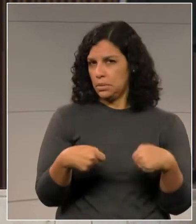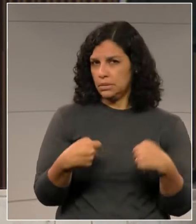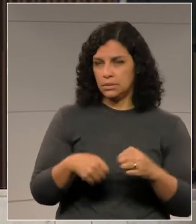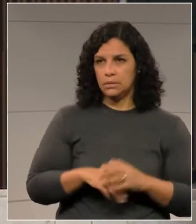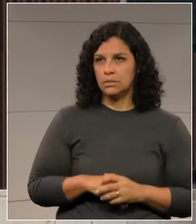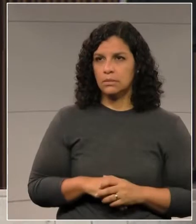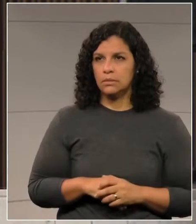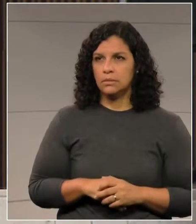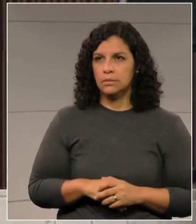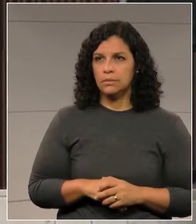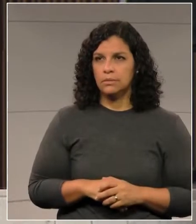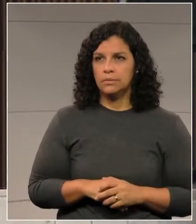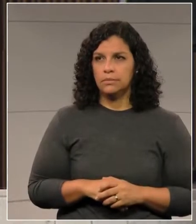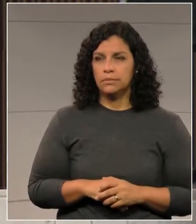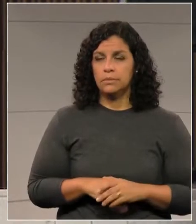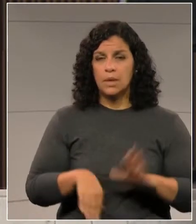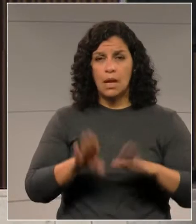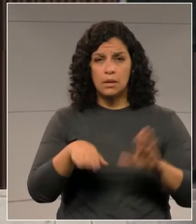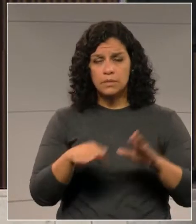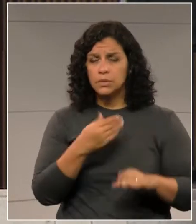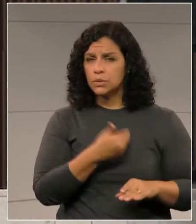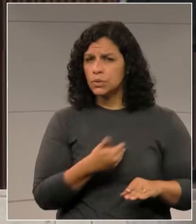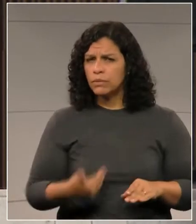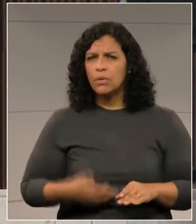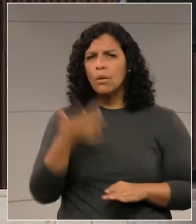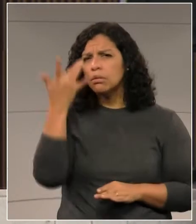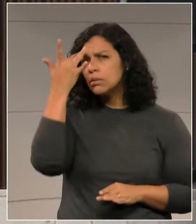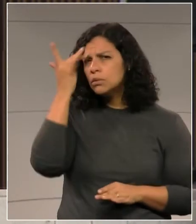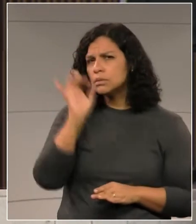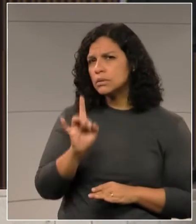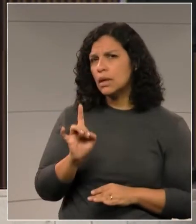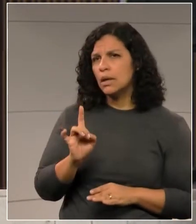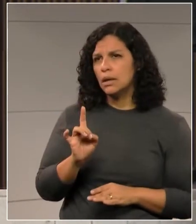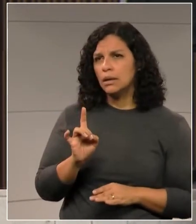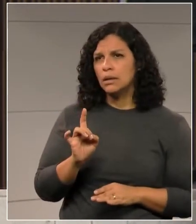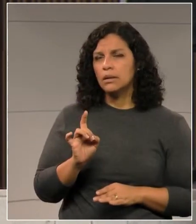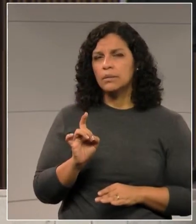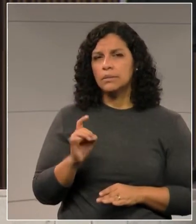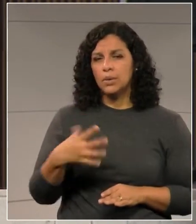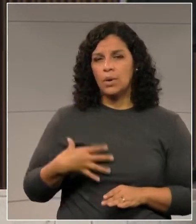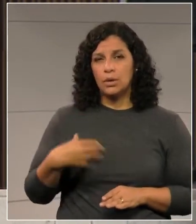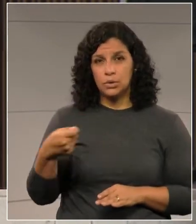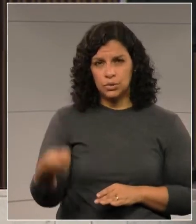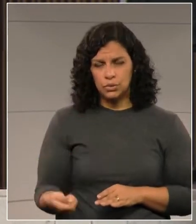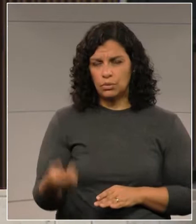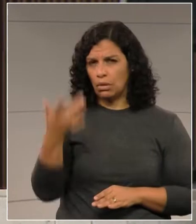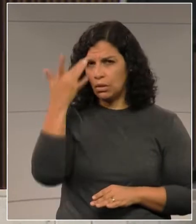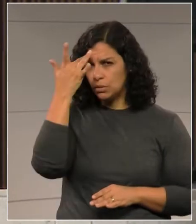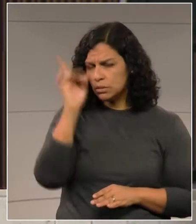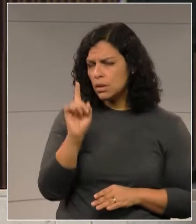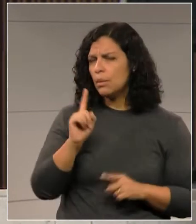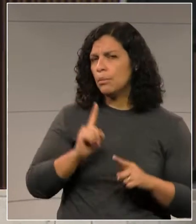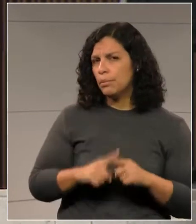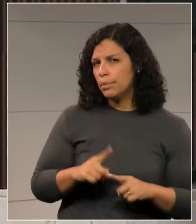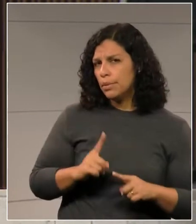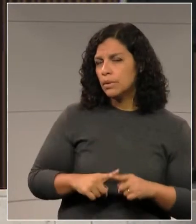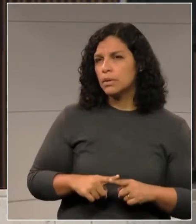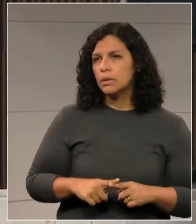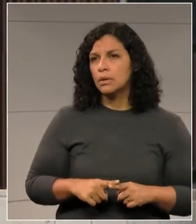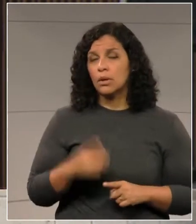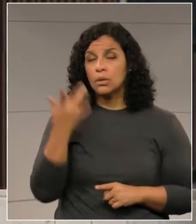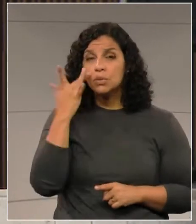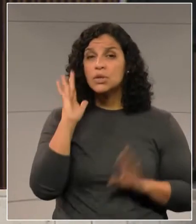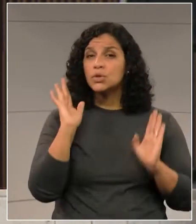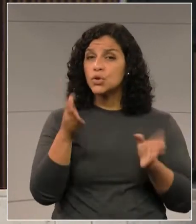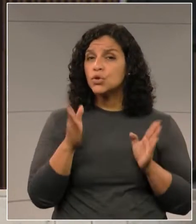Ora, talvez o governador não saiba, o governador Ratinho não saiba, porque, certamente, não sei